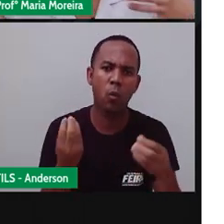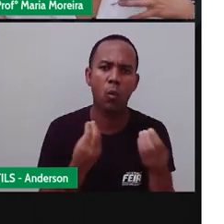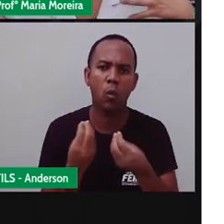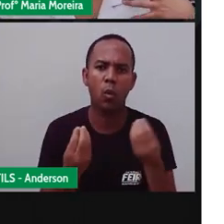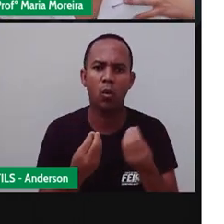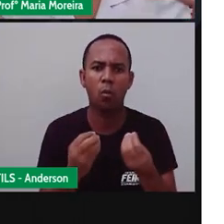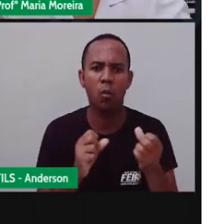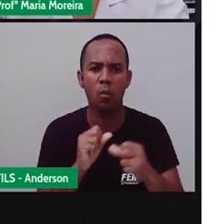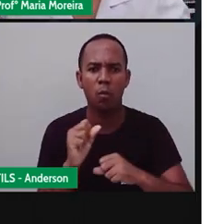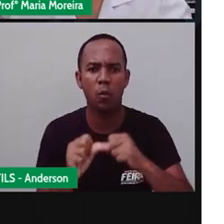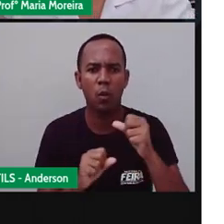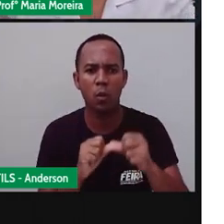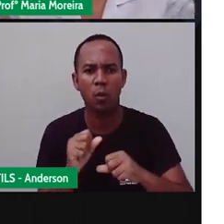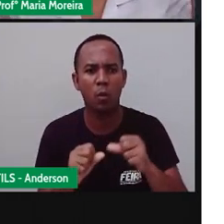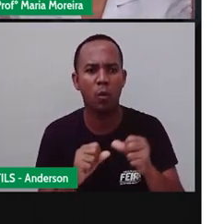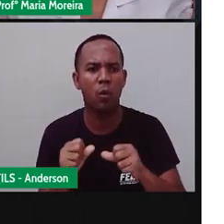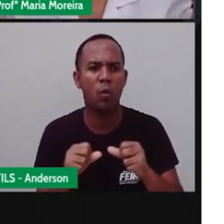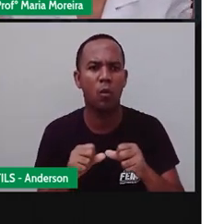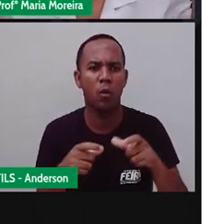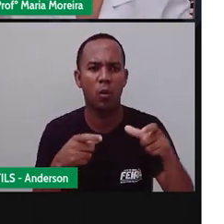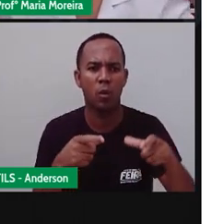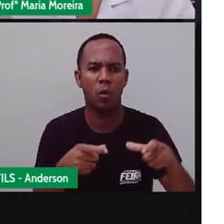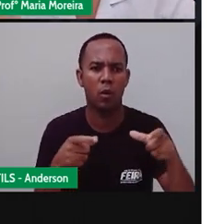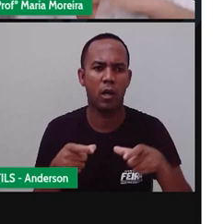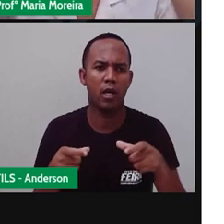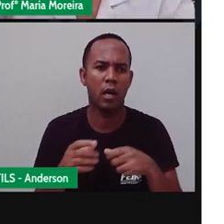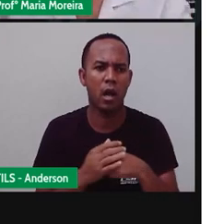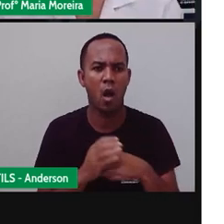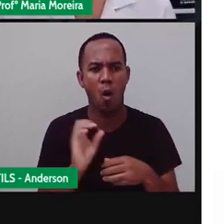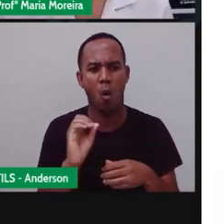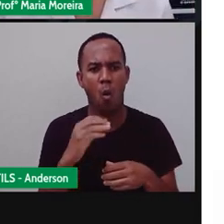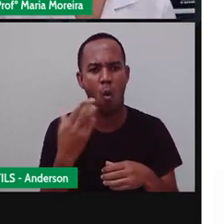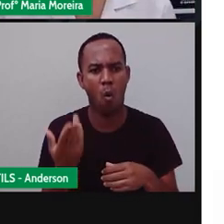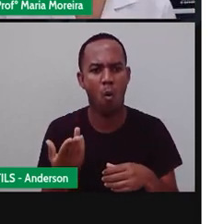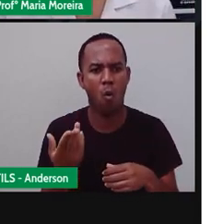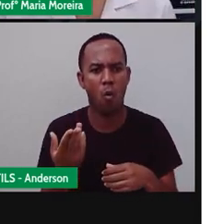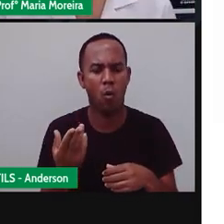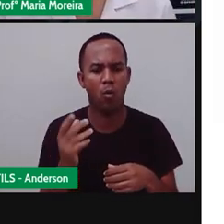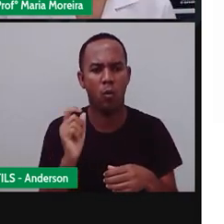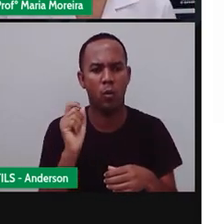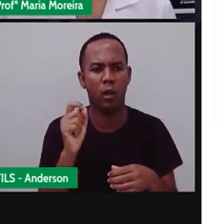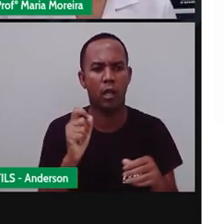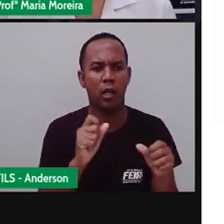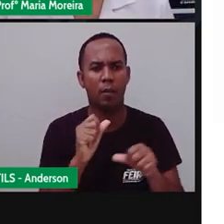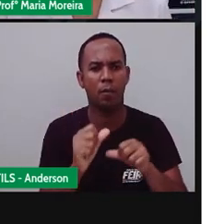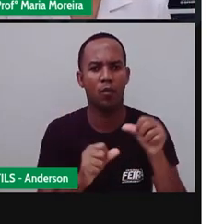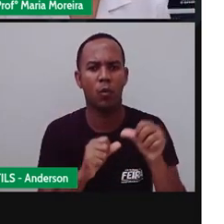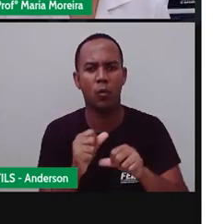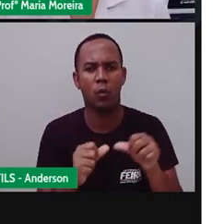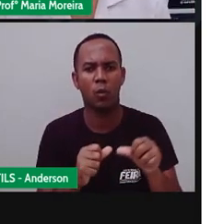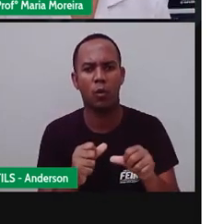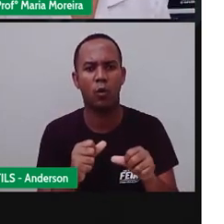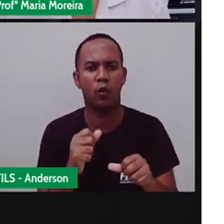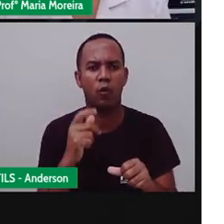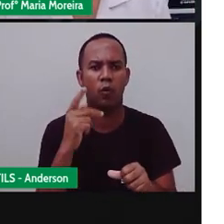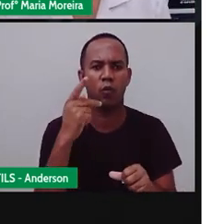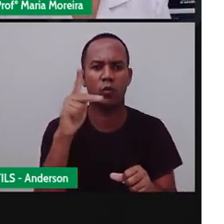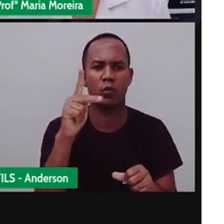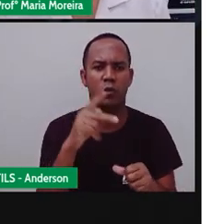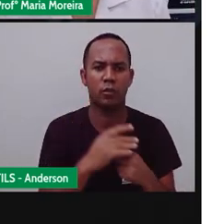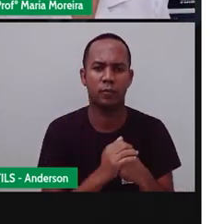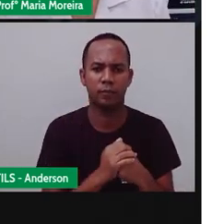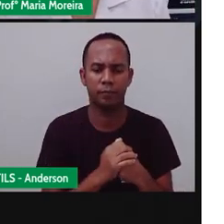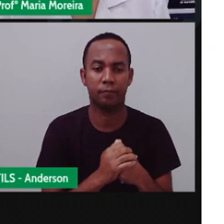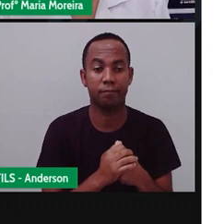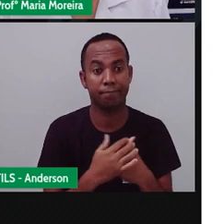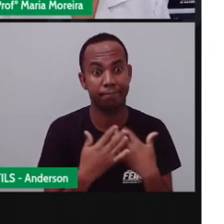mudaram de local, mudaram de paisagem ou a paisagem, na verdade, é que mudou em torno de vocês? Então, fica aí,